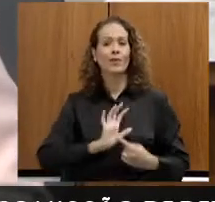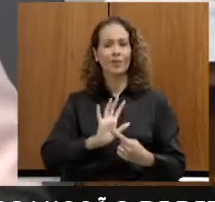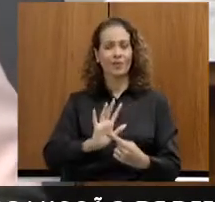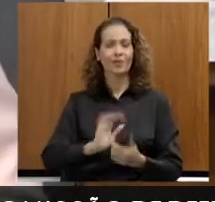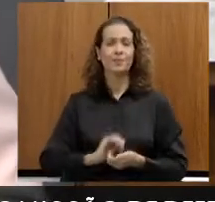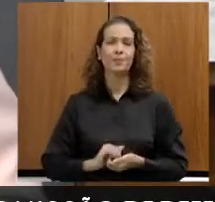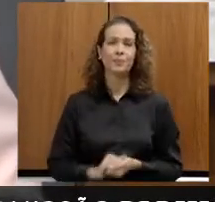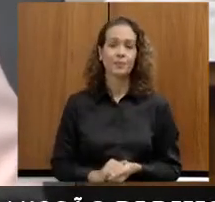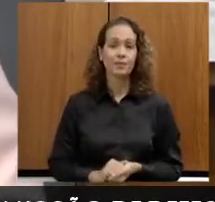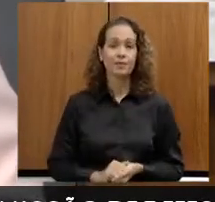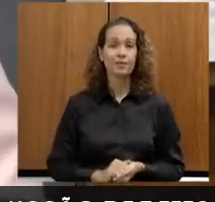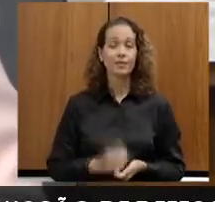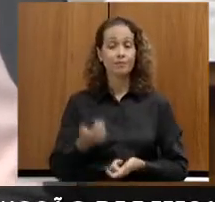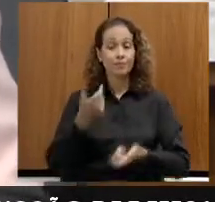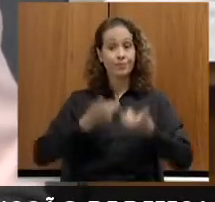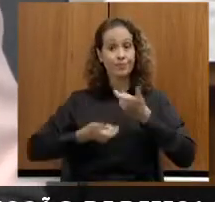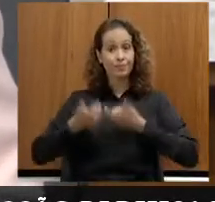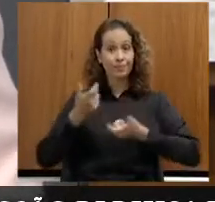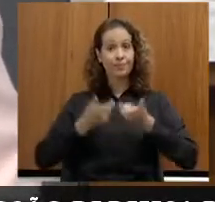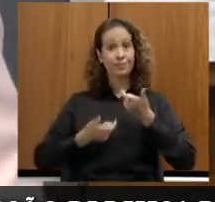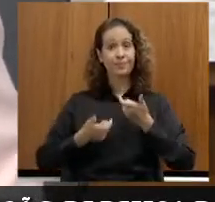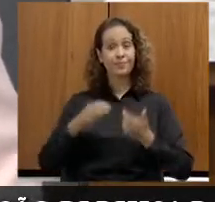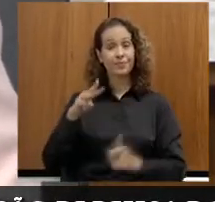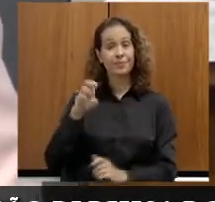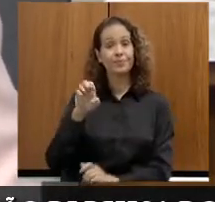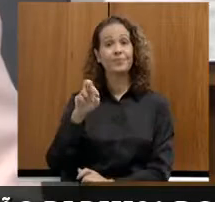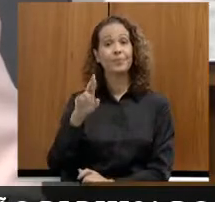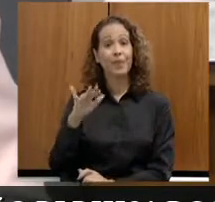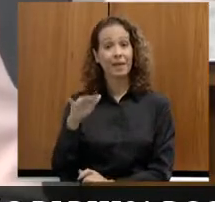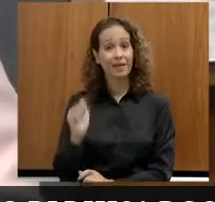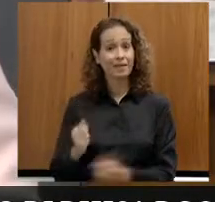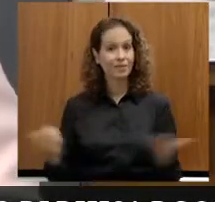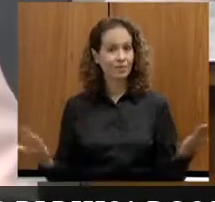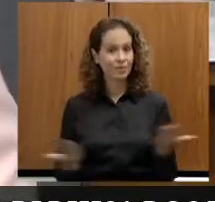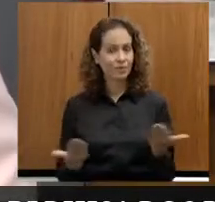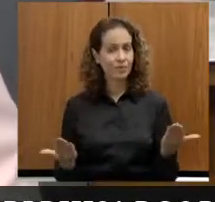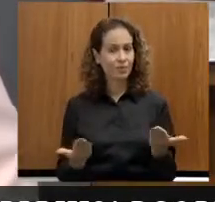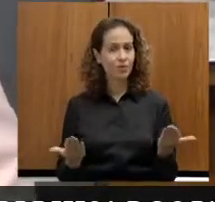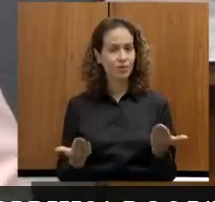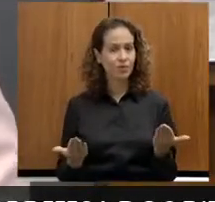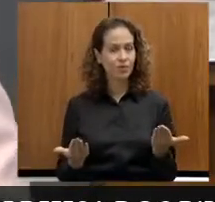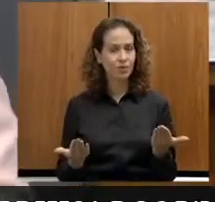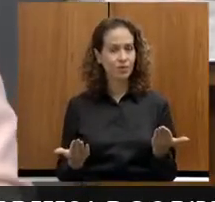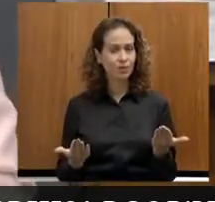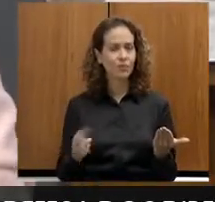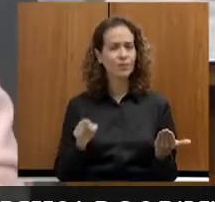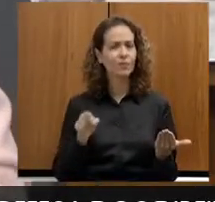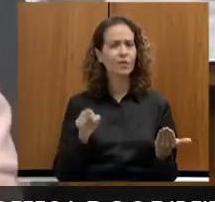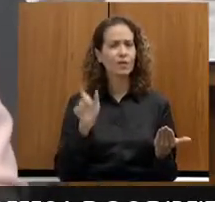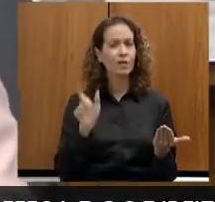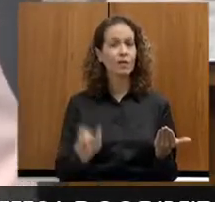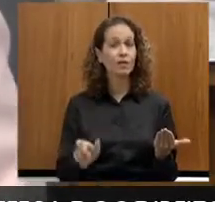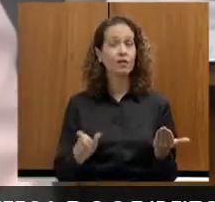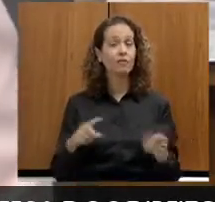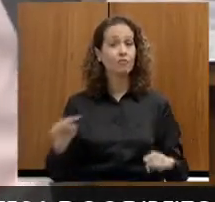Eu vou levar as palavras da Mércia. A Mércia hoje, a Mércia hoje, ela está com um desafio muito grande,